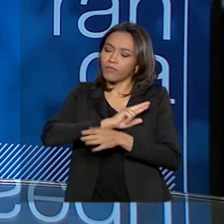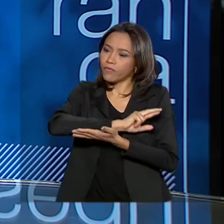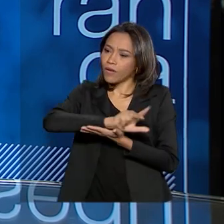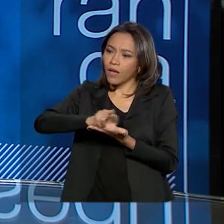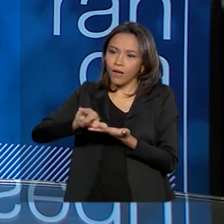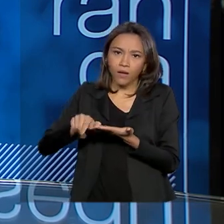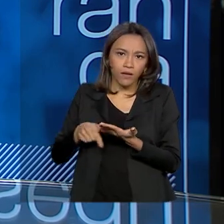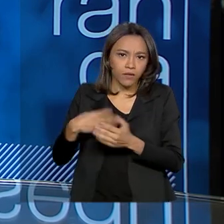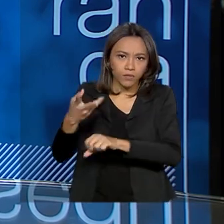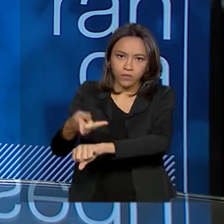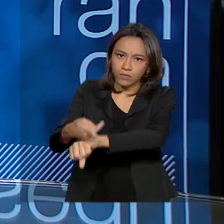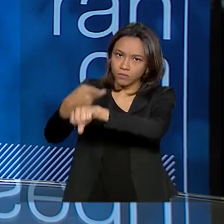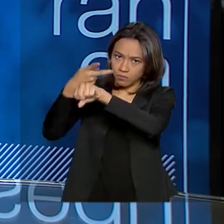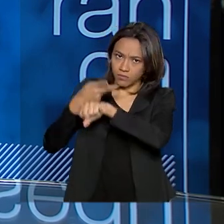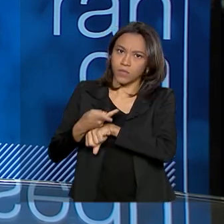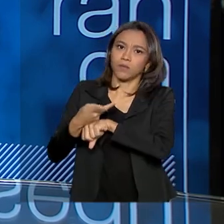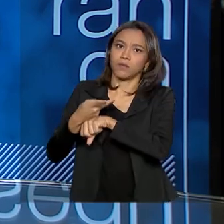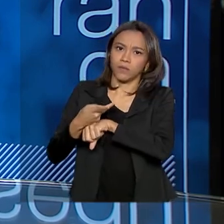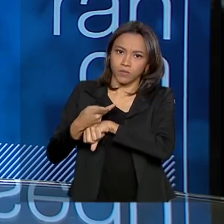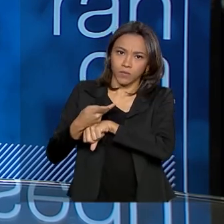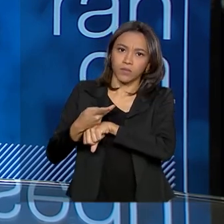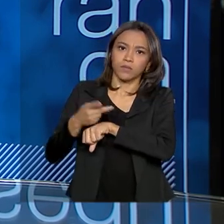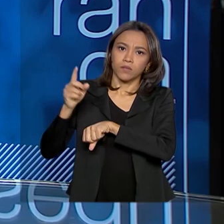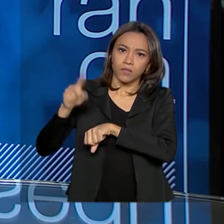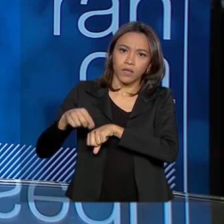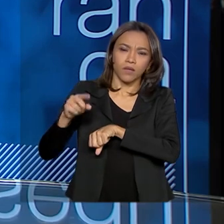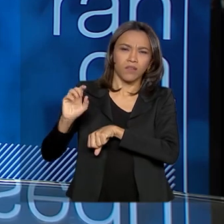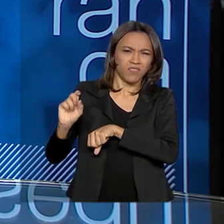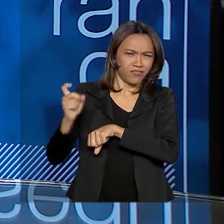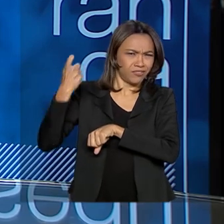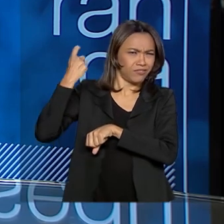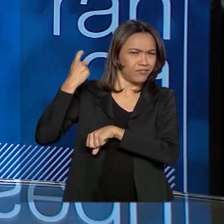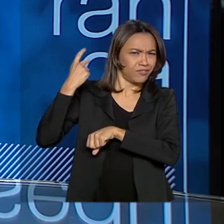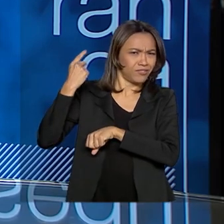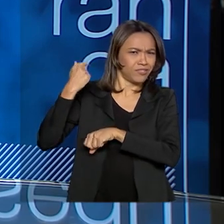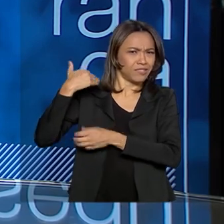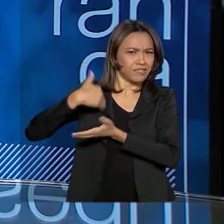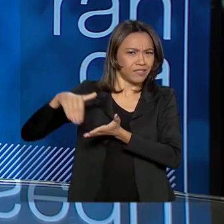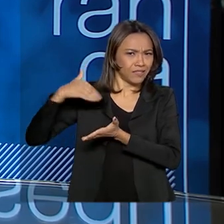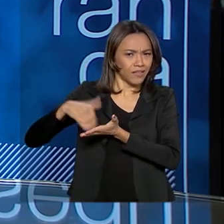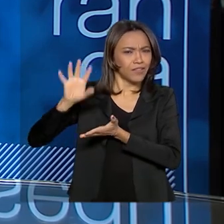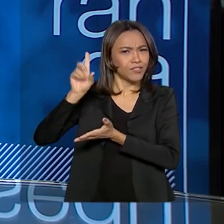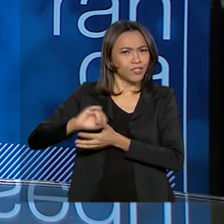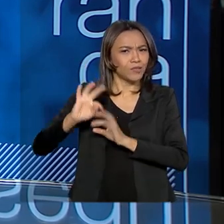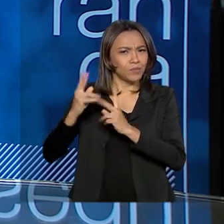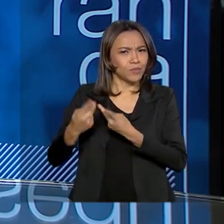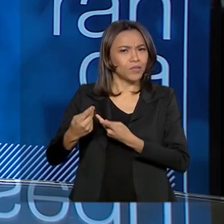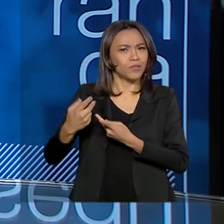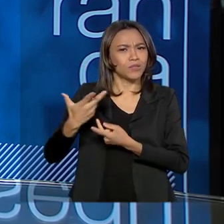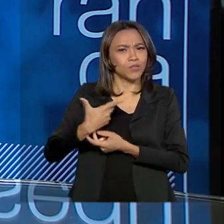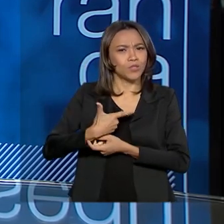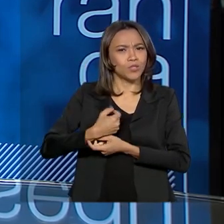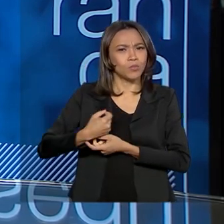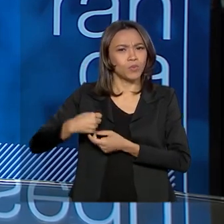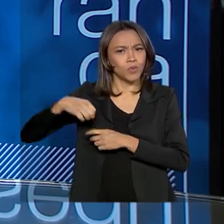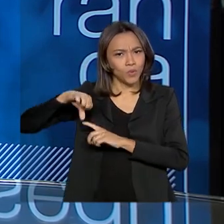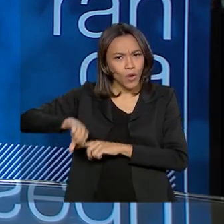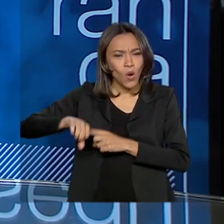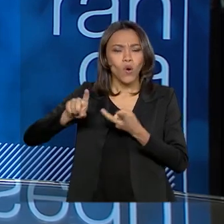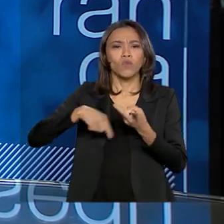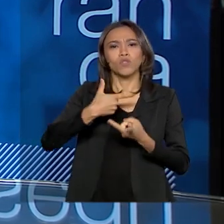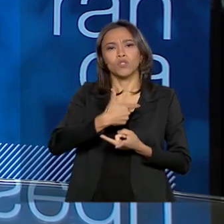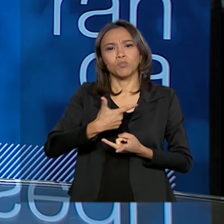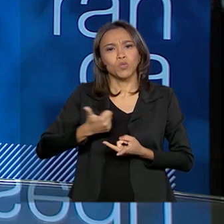primeiro prêmio ainda antigo, a Secretaria de Direitos Humanos da Presidência, em 2009, tivemos prêmio em 2012,